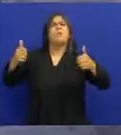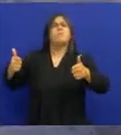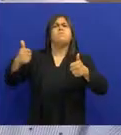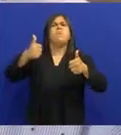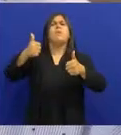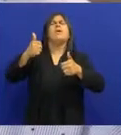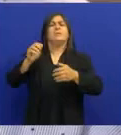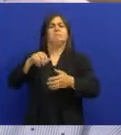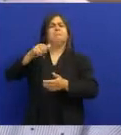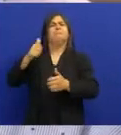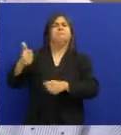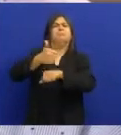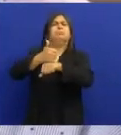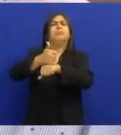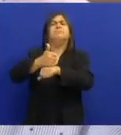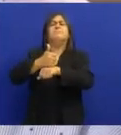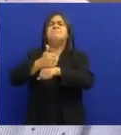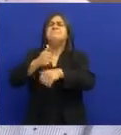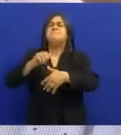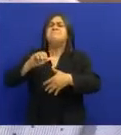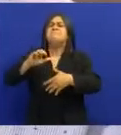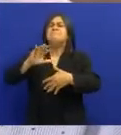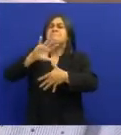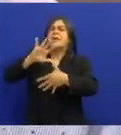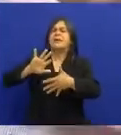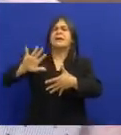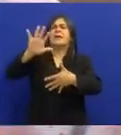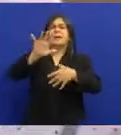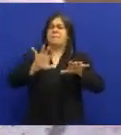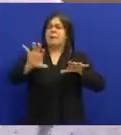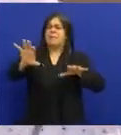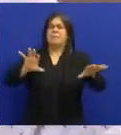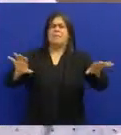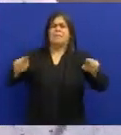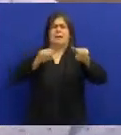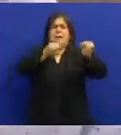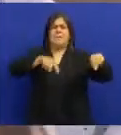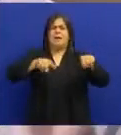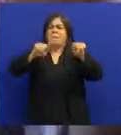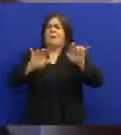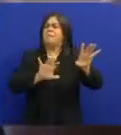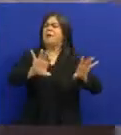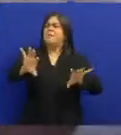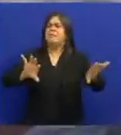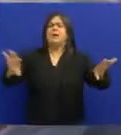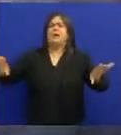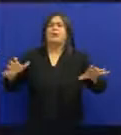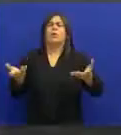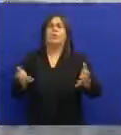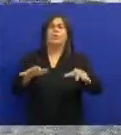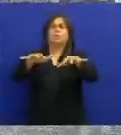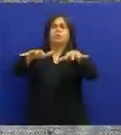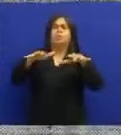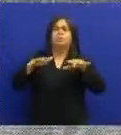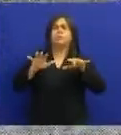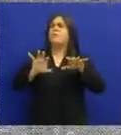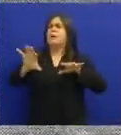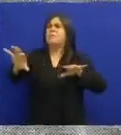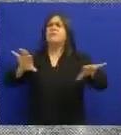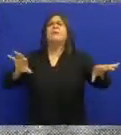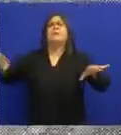Destinada às rádios Na América Latina Com separações De ambientes De gravação De estúdio